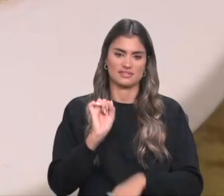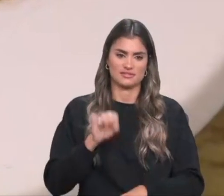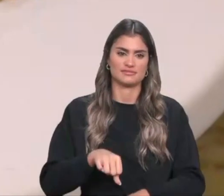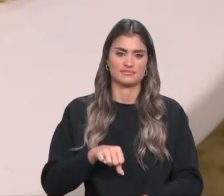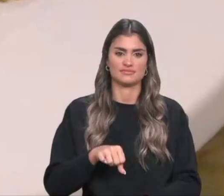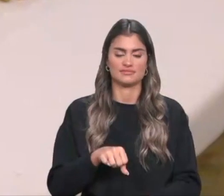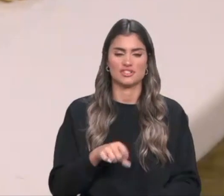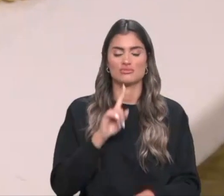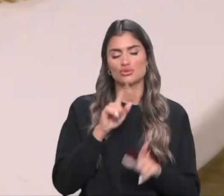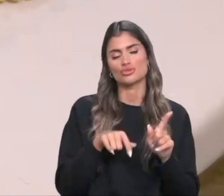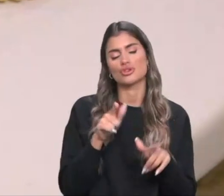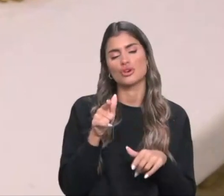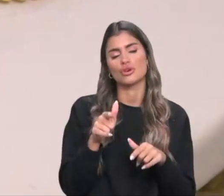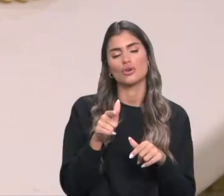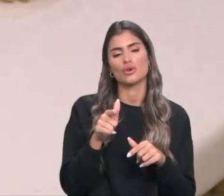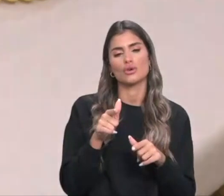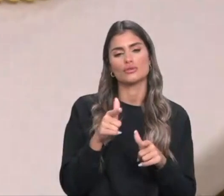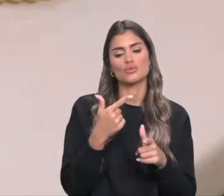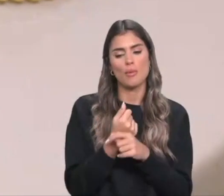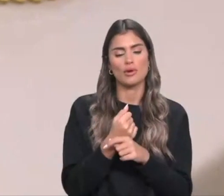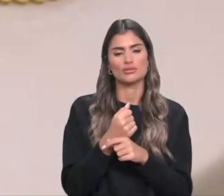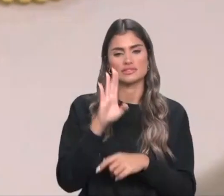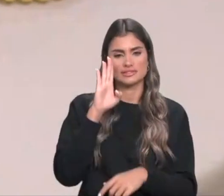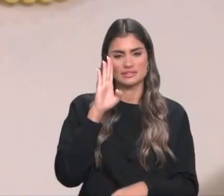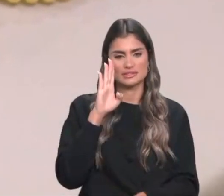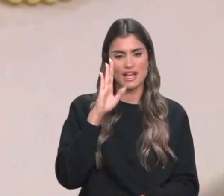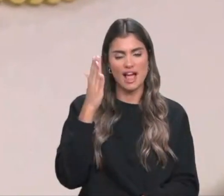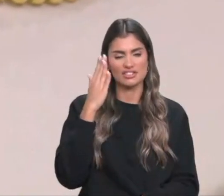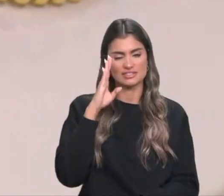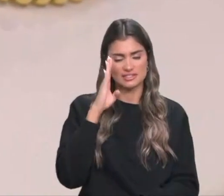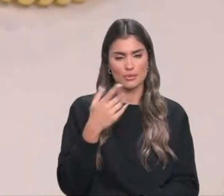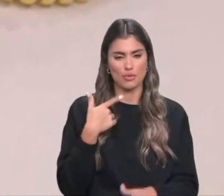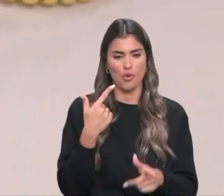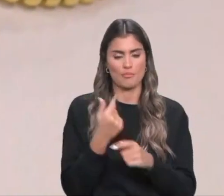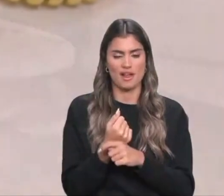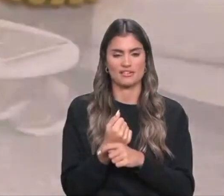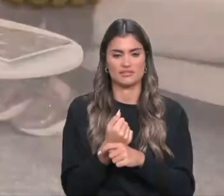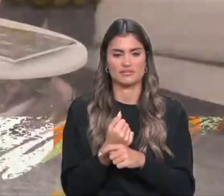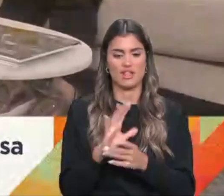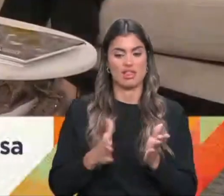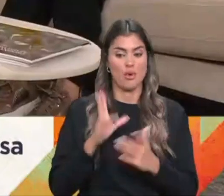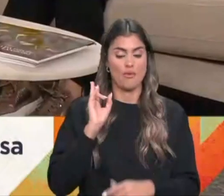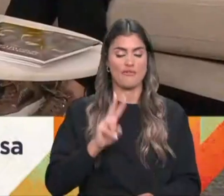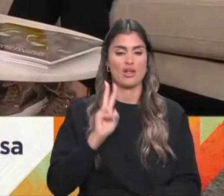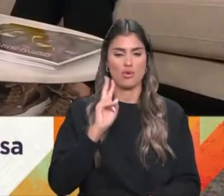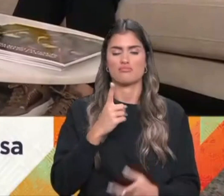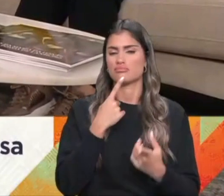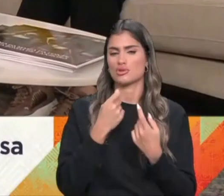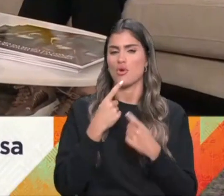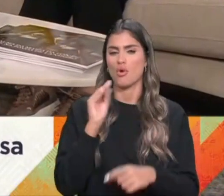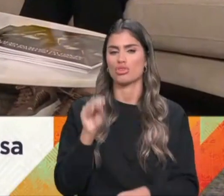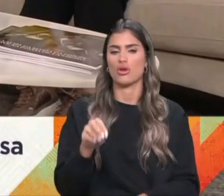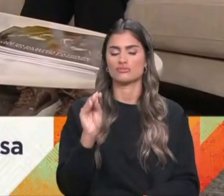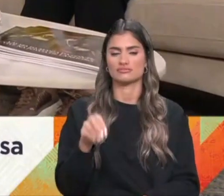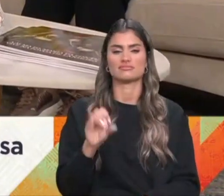as adquirem, elas têm noção se elas sabem que peças estão a adquirir? Elas valorizam? Sim, Perguntam? Fazem perguntas? Sim,